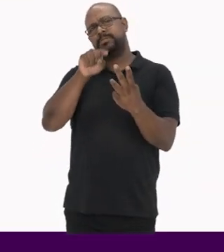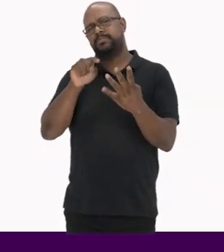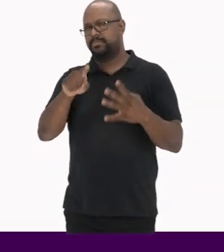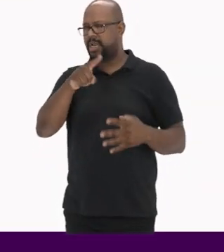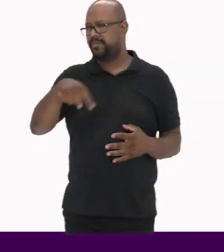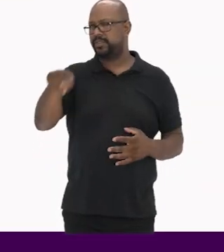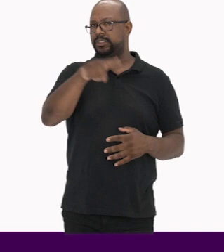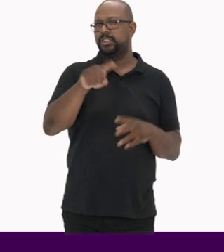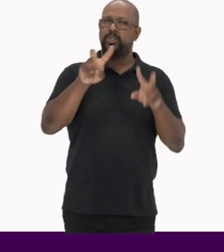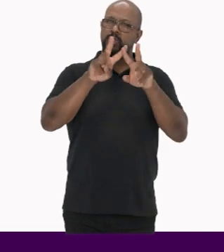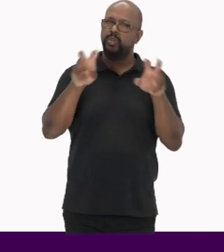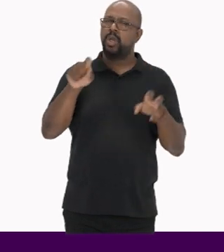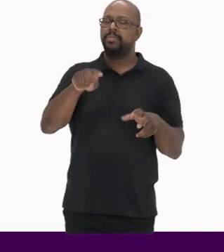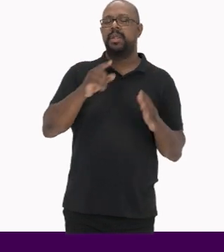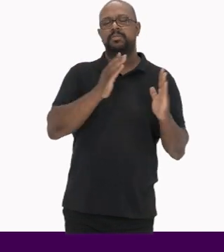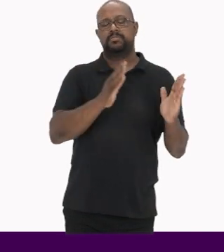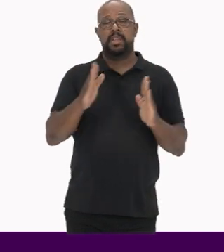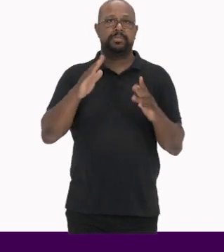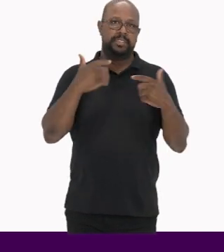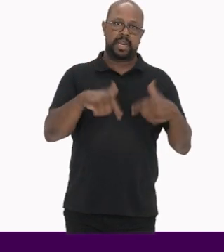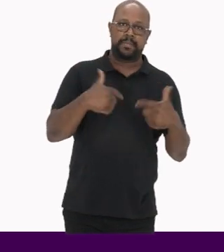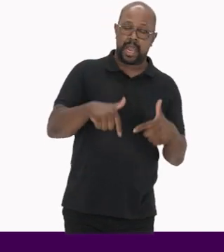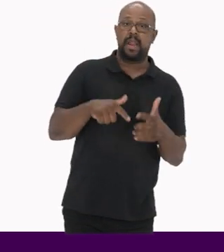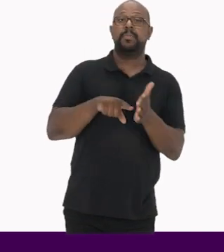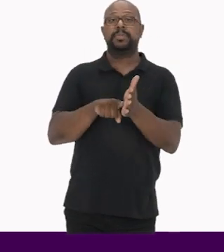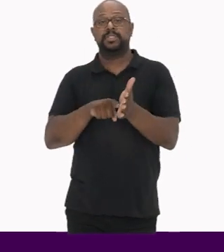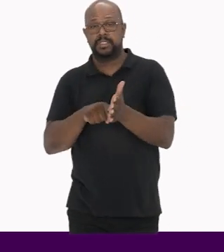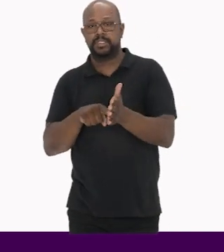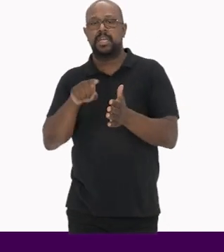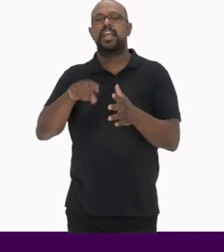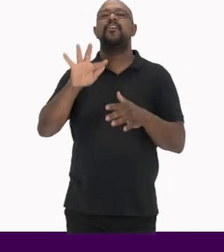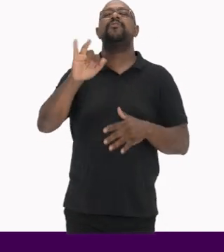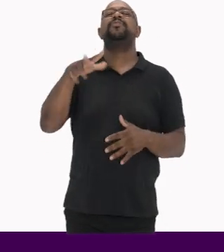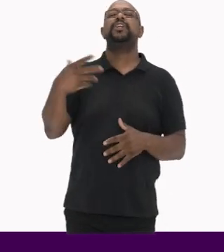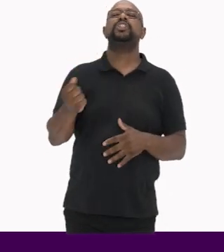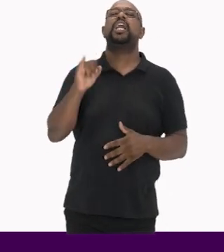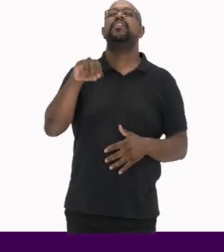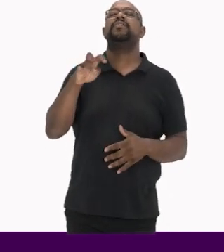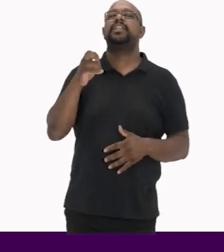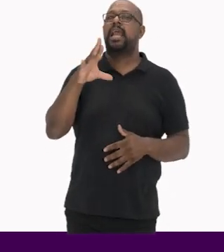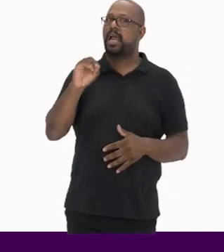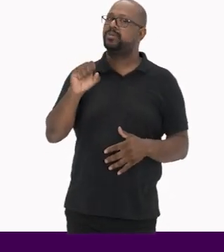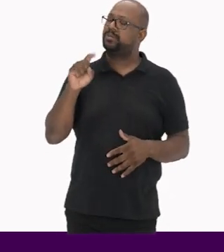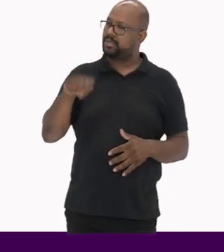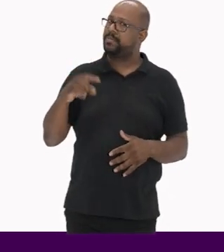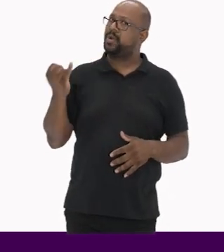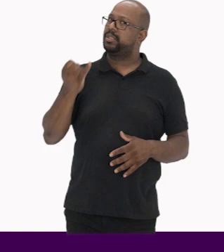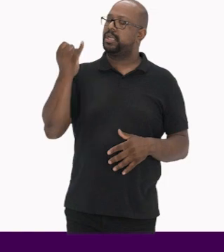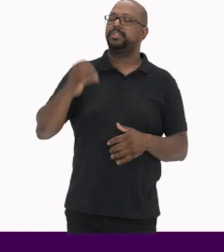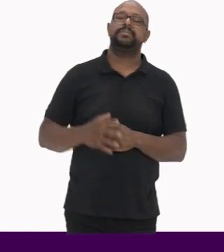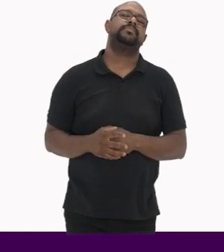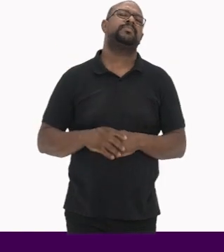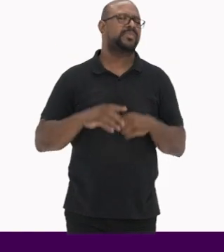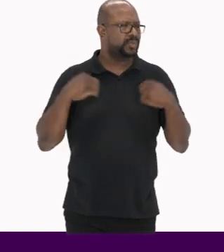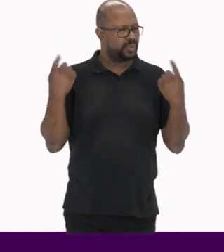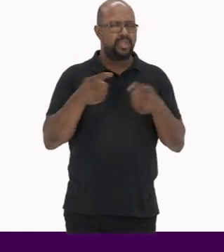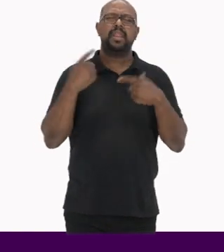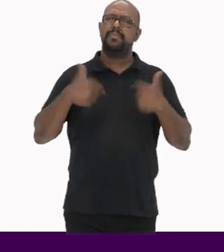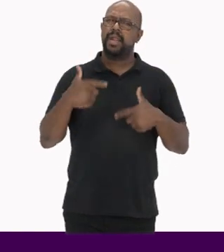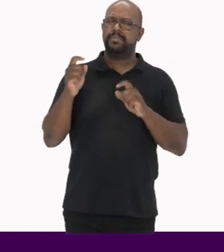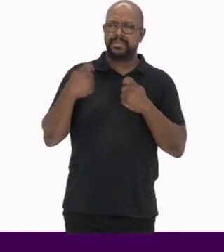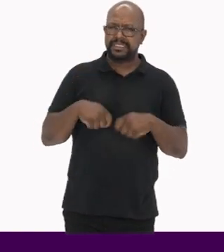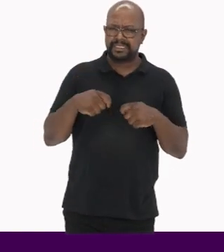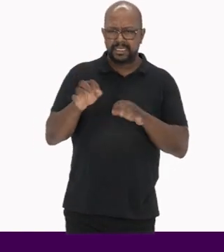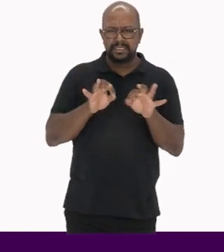aqui para vocês relacionados às etapas de trabalho, pesquisa e as fichas do inventário Que são importantes Todo trabalho